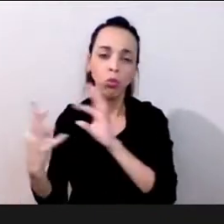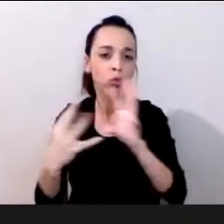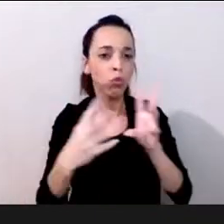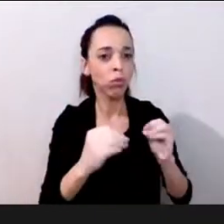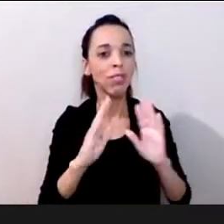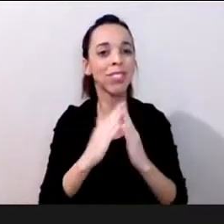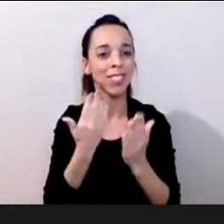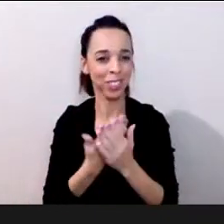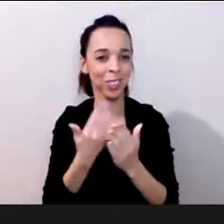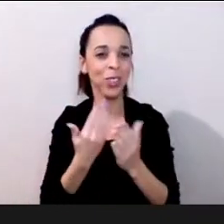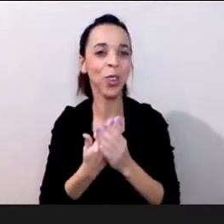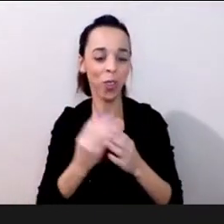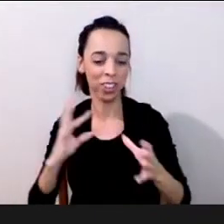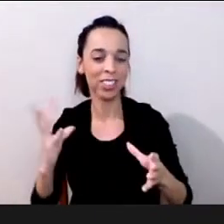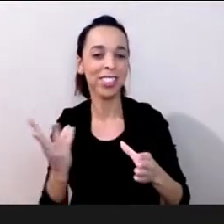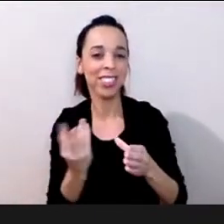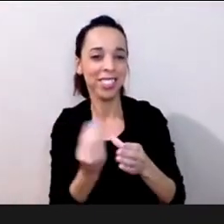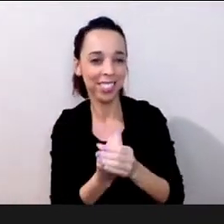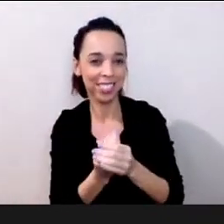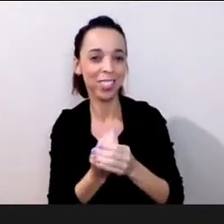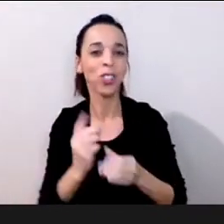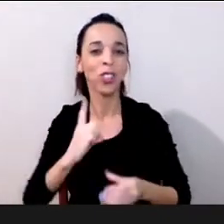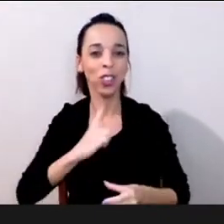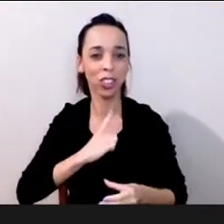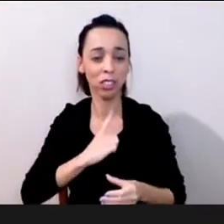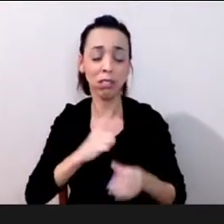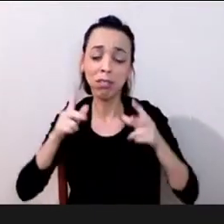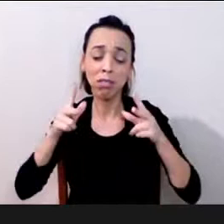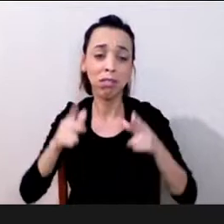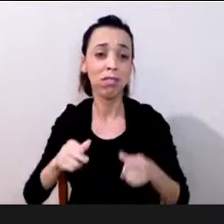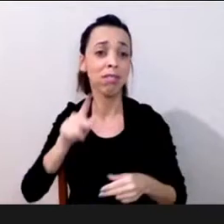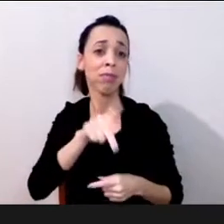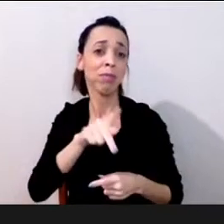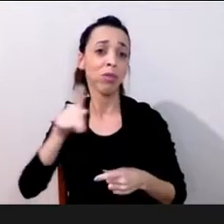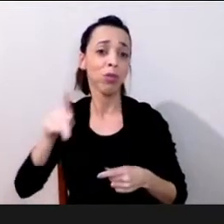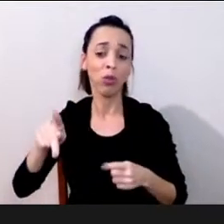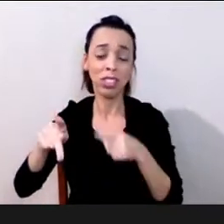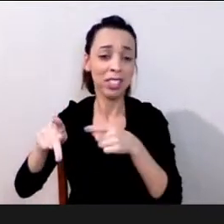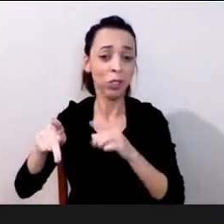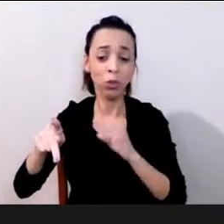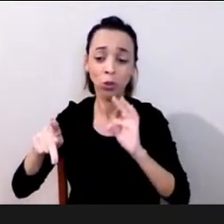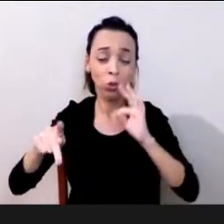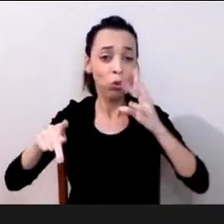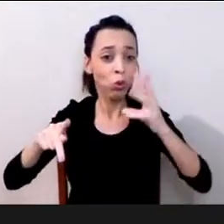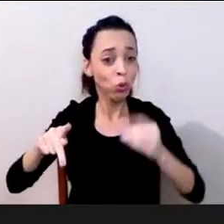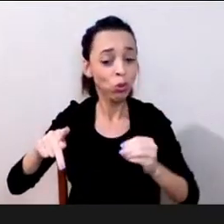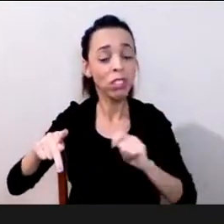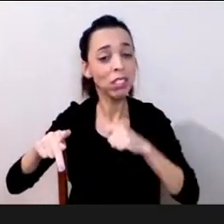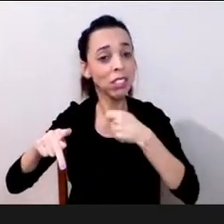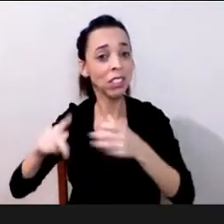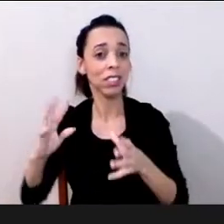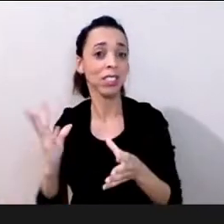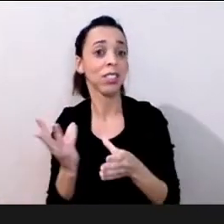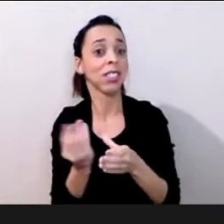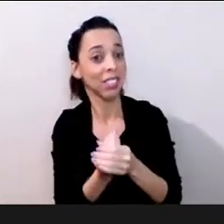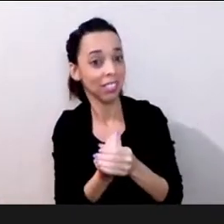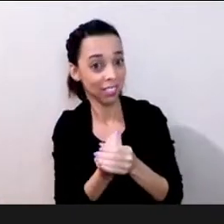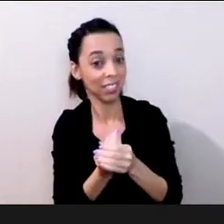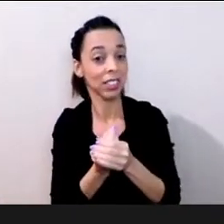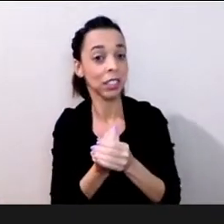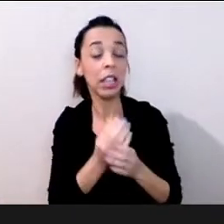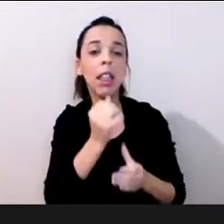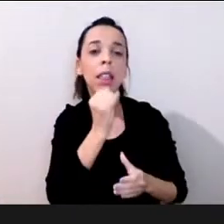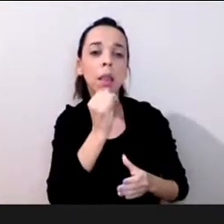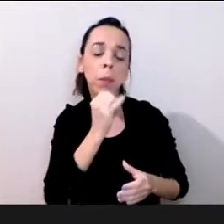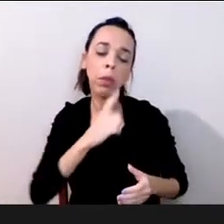de inclusão não é nós quando falamos dos professores de educação especial o que nós queremos dizer é que são professores que ajudam os professores de inclusão